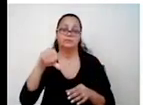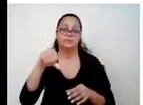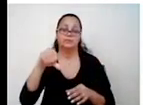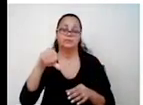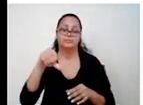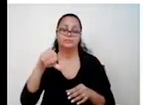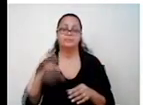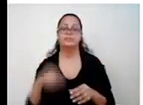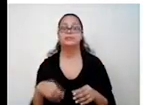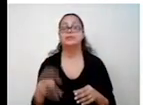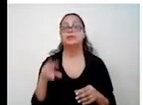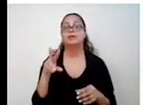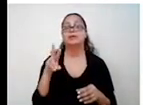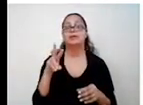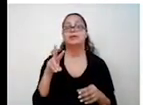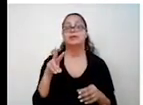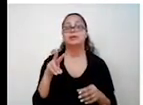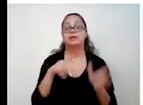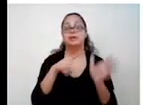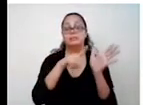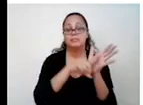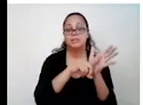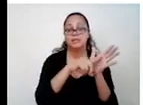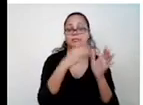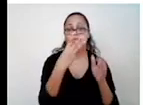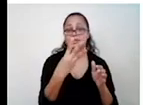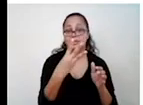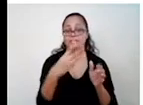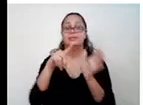menos 3 e menos 6.